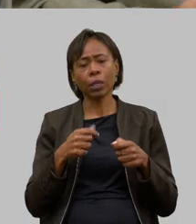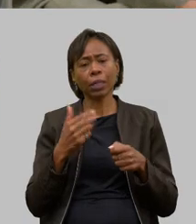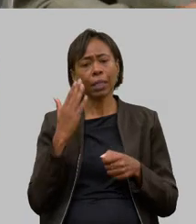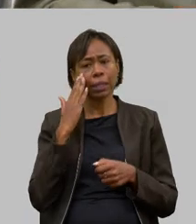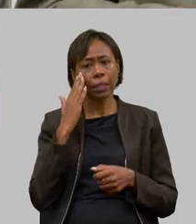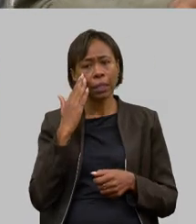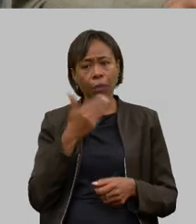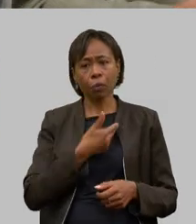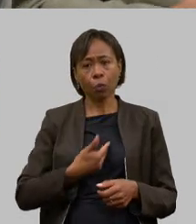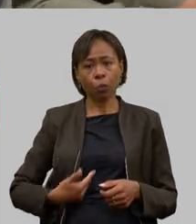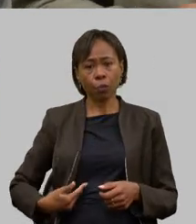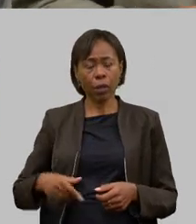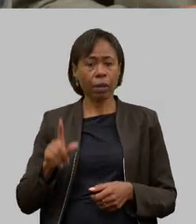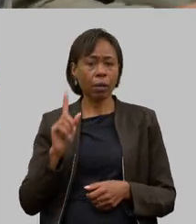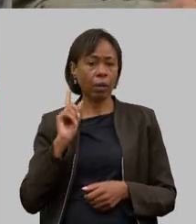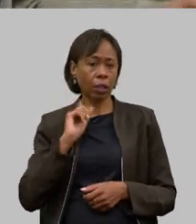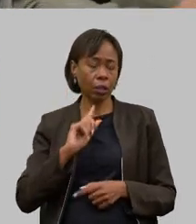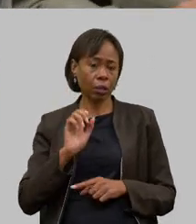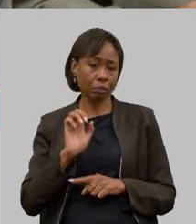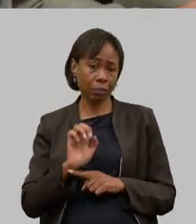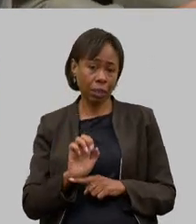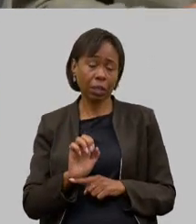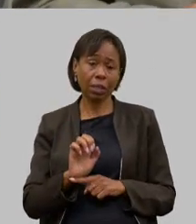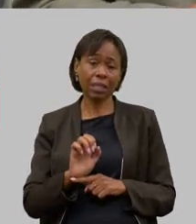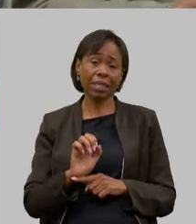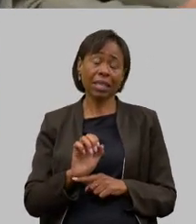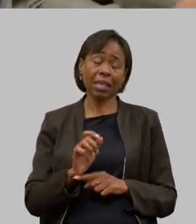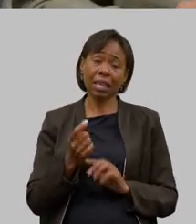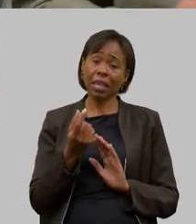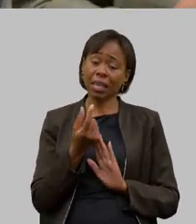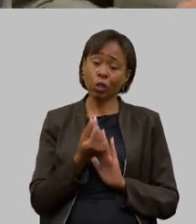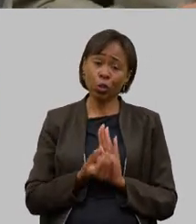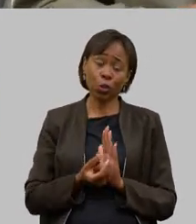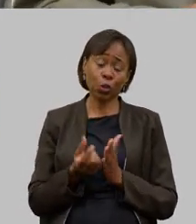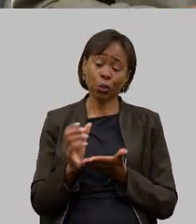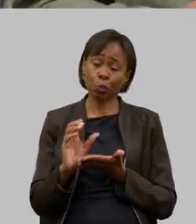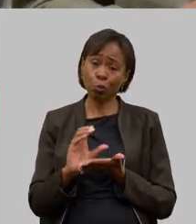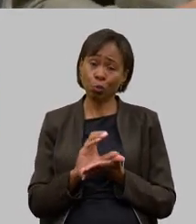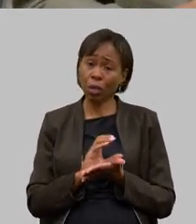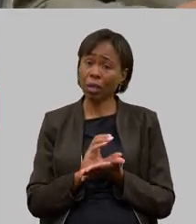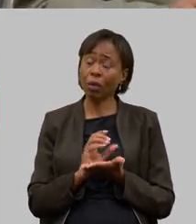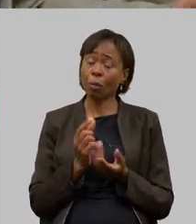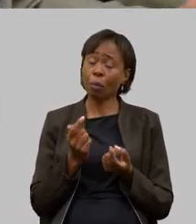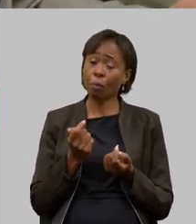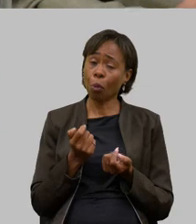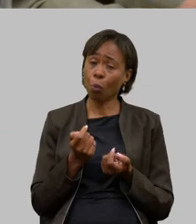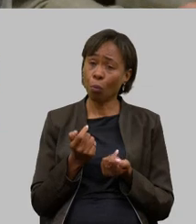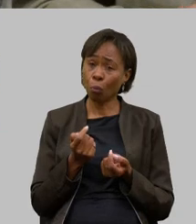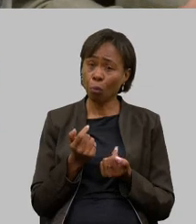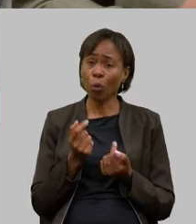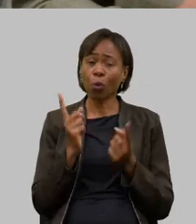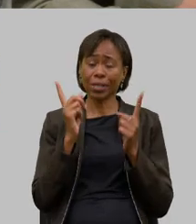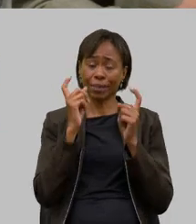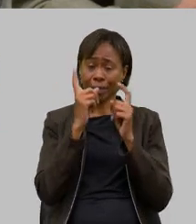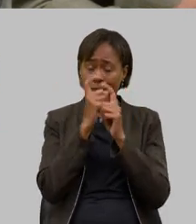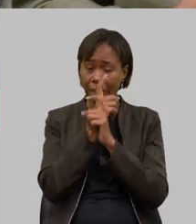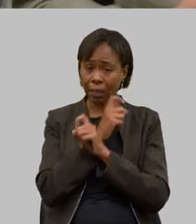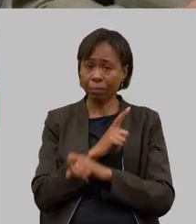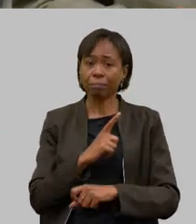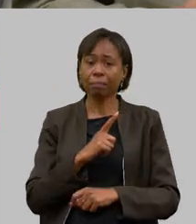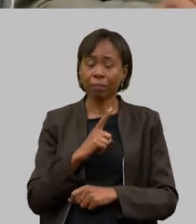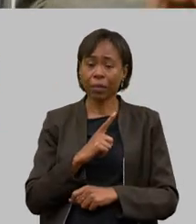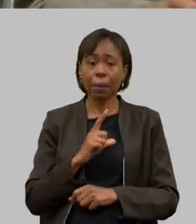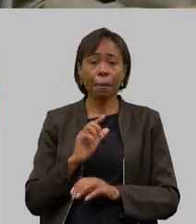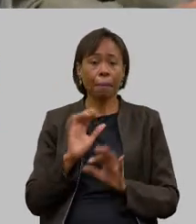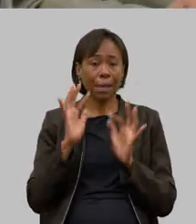estado o cobertor é muito curto nós sabemos que é uma dificuldade tremenda mas com certeza